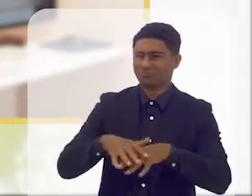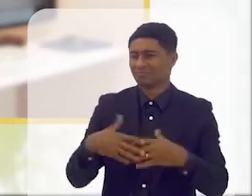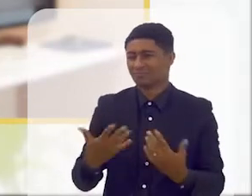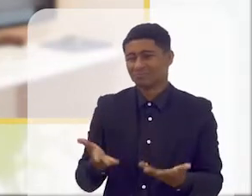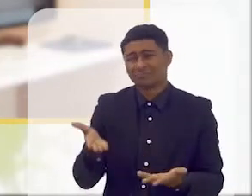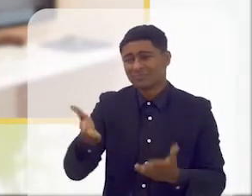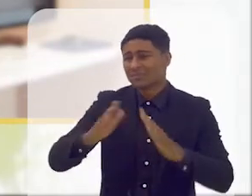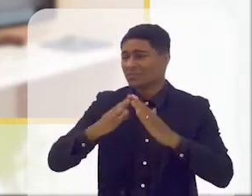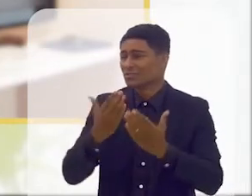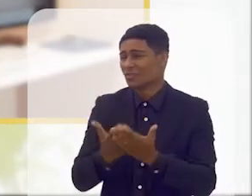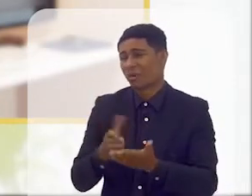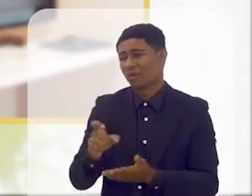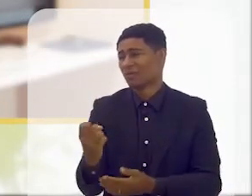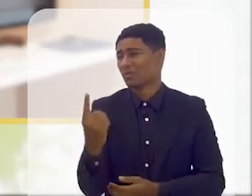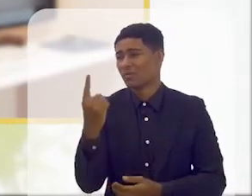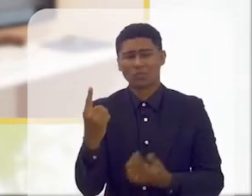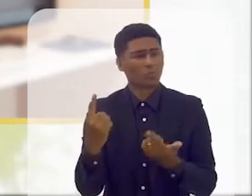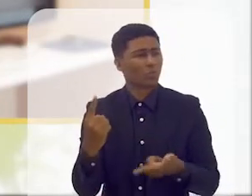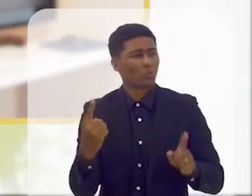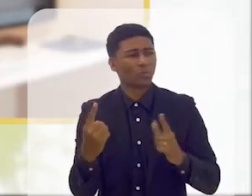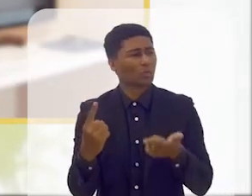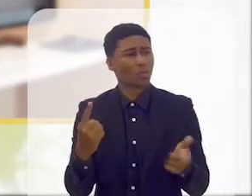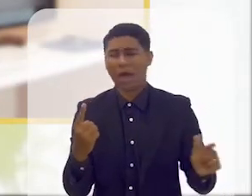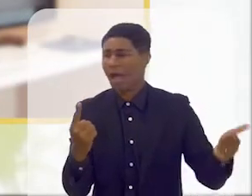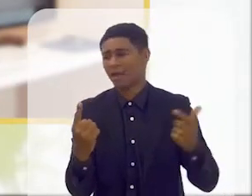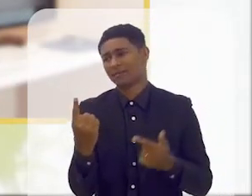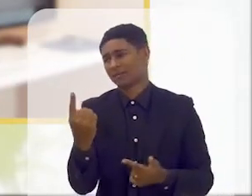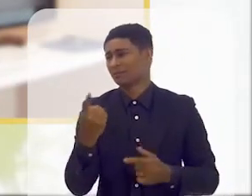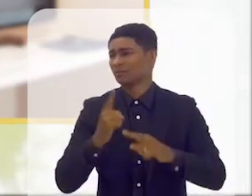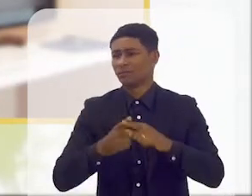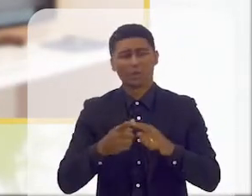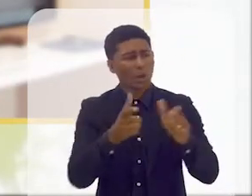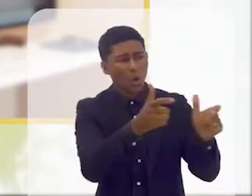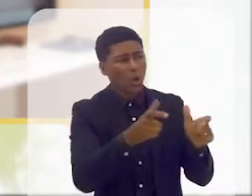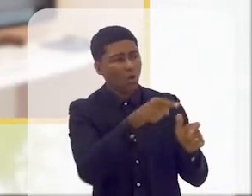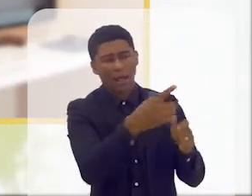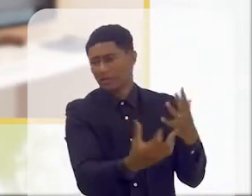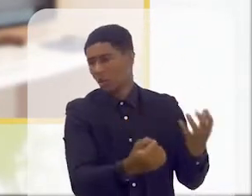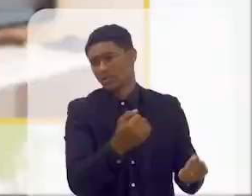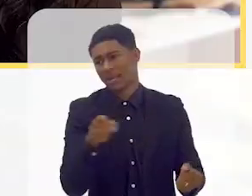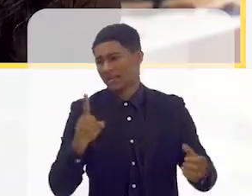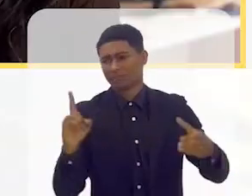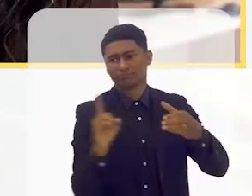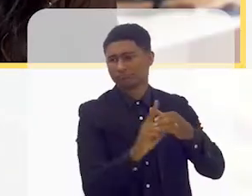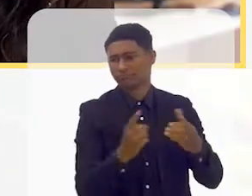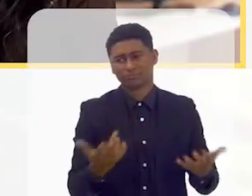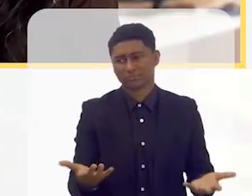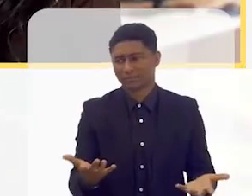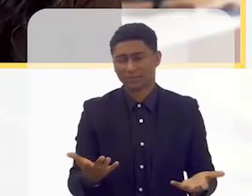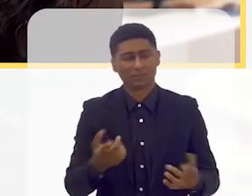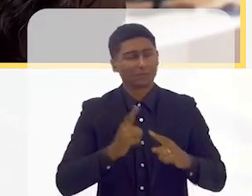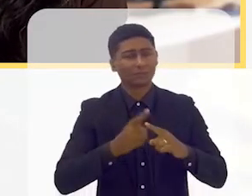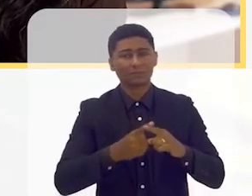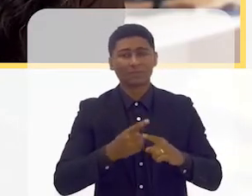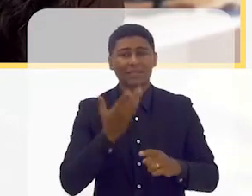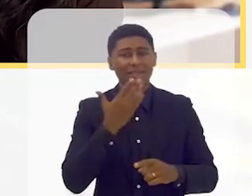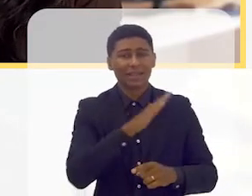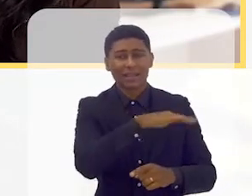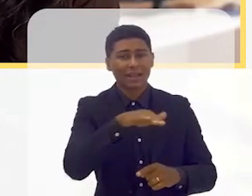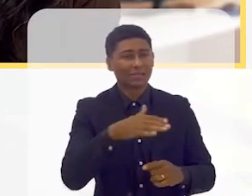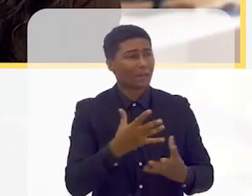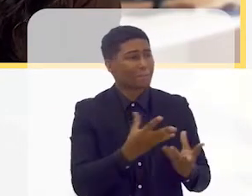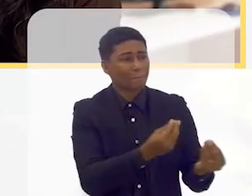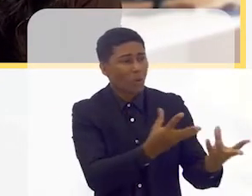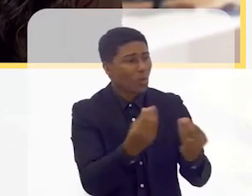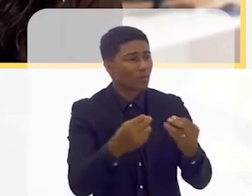esse é o único espaço para ele, não existe mais espaço, porque nos outros lugares ele não é aceito, porque é impossível, porque tem muitas crianças em